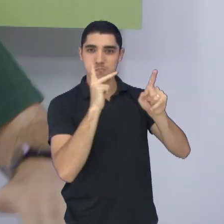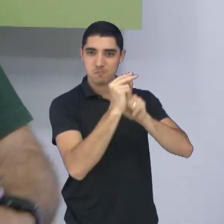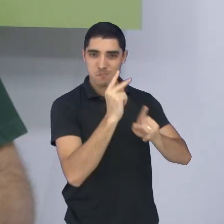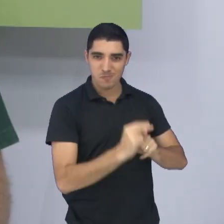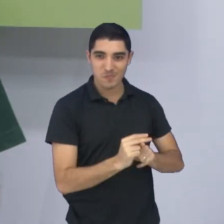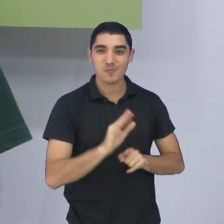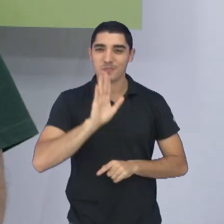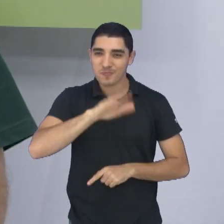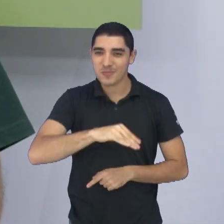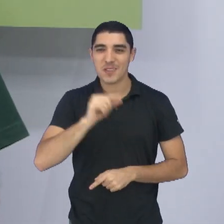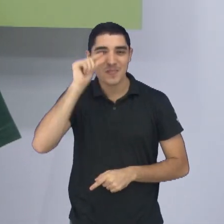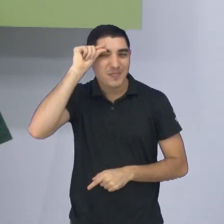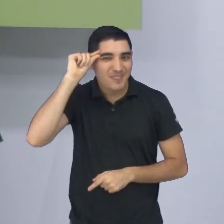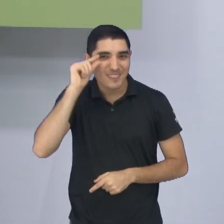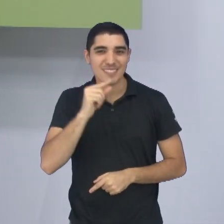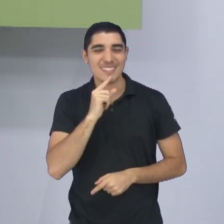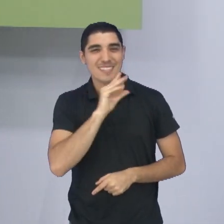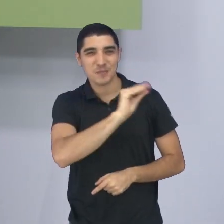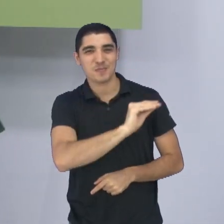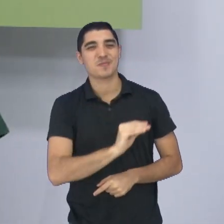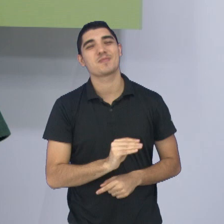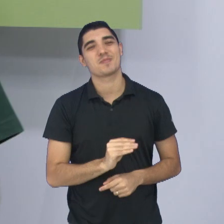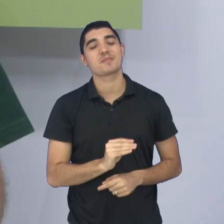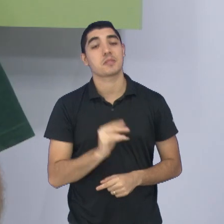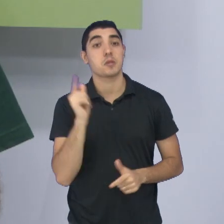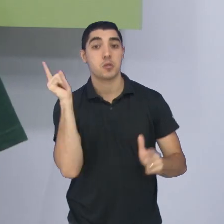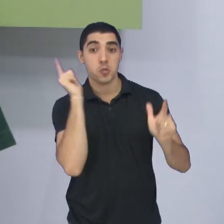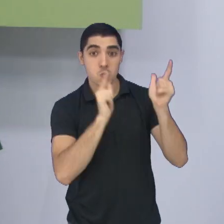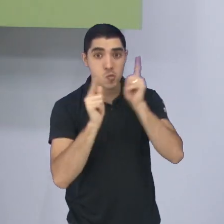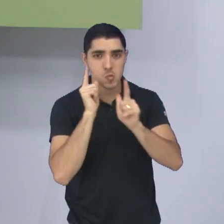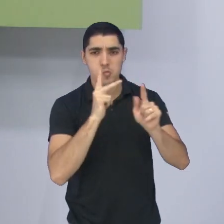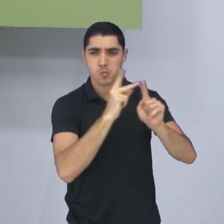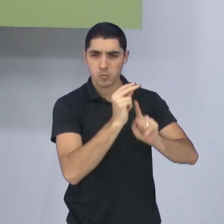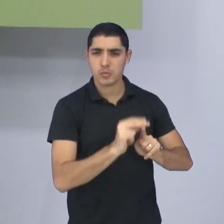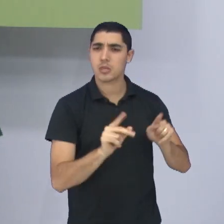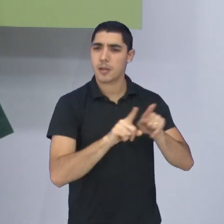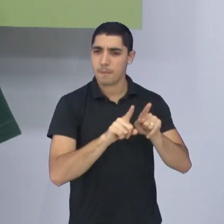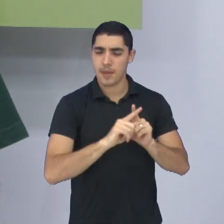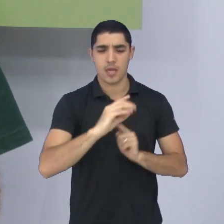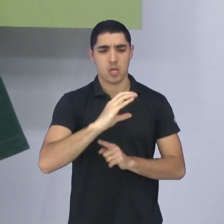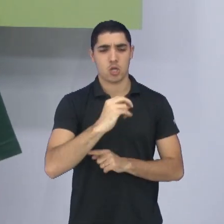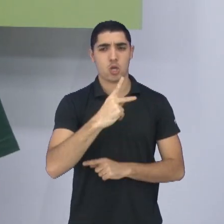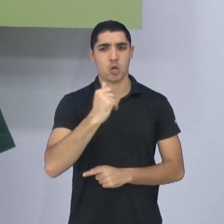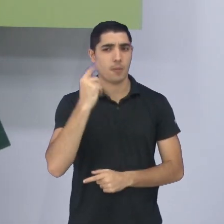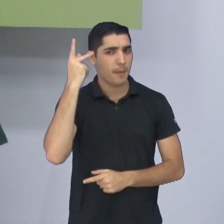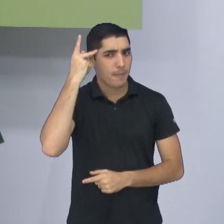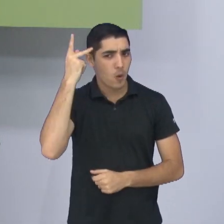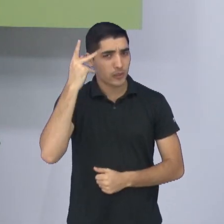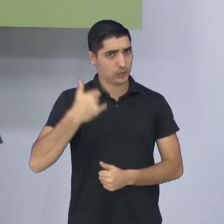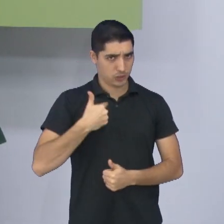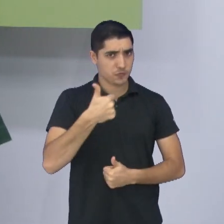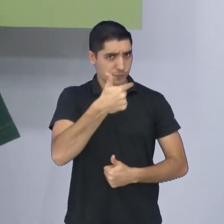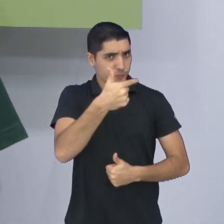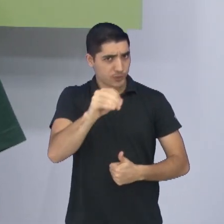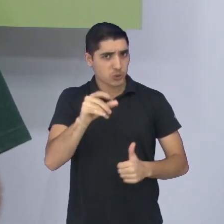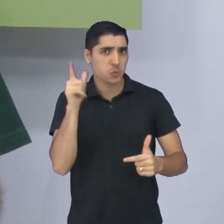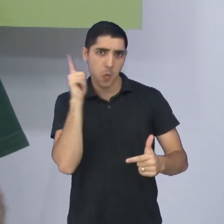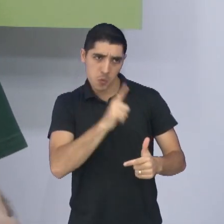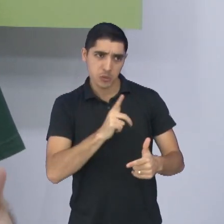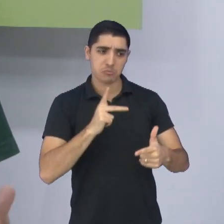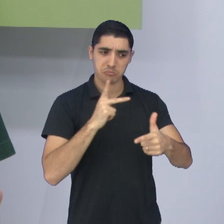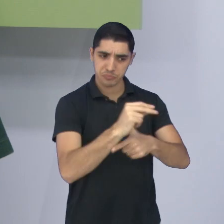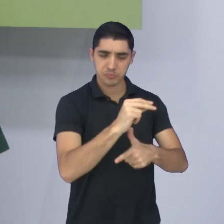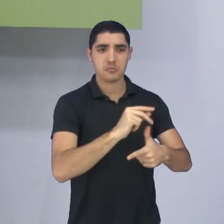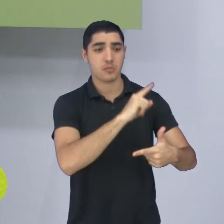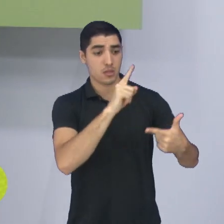Quieto, Vieira! Conquistou títulos, acho que se não me engano, na Copa Paulista, era o time sub-20. Então, esse São José que tem uma